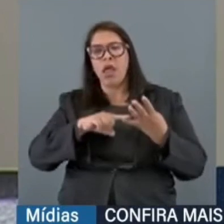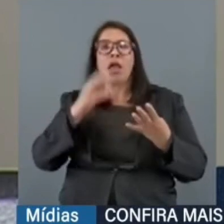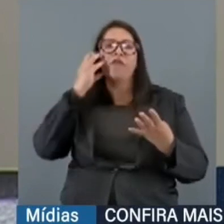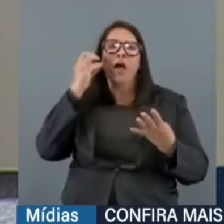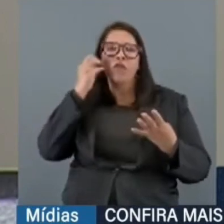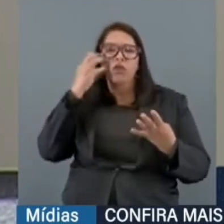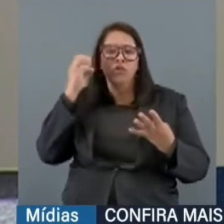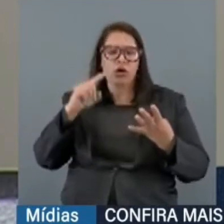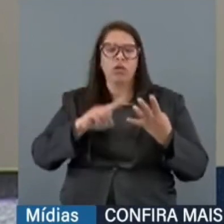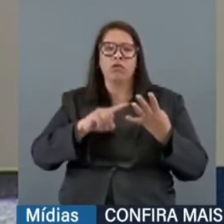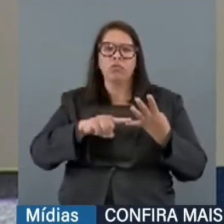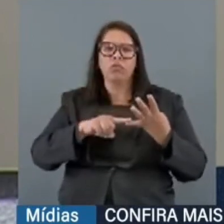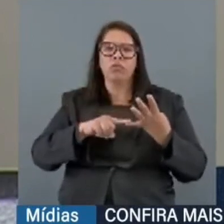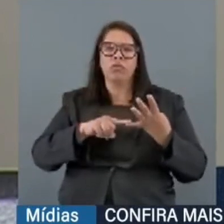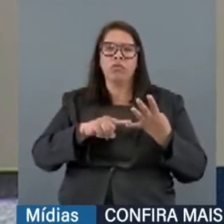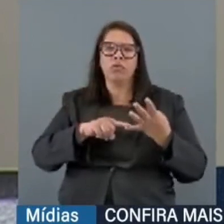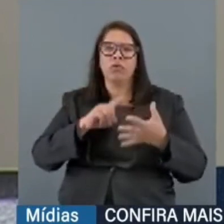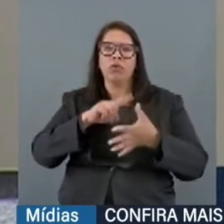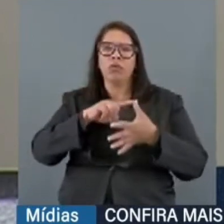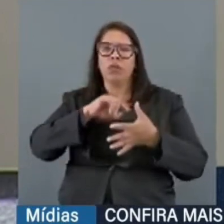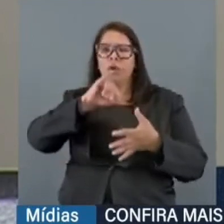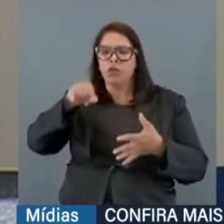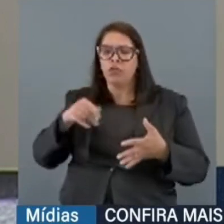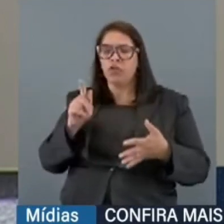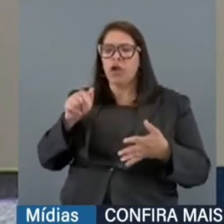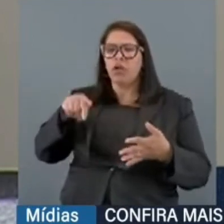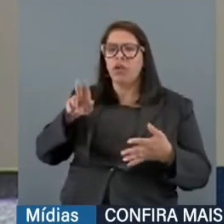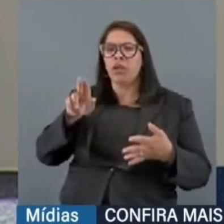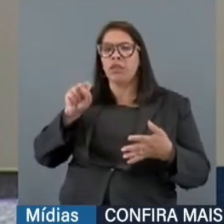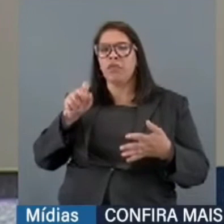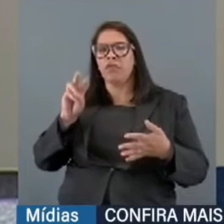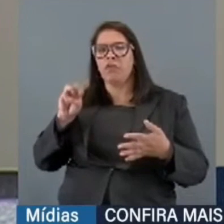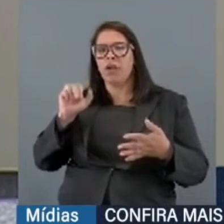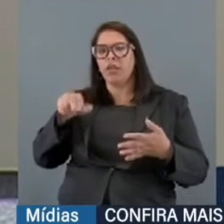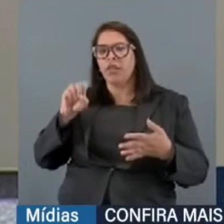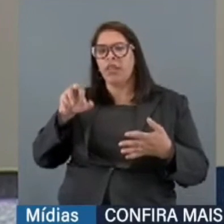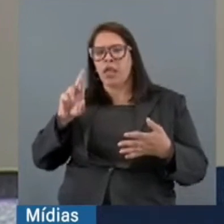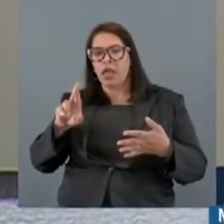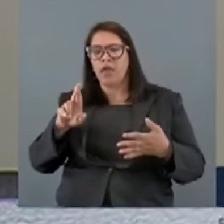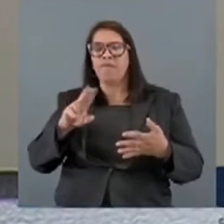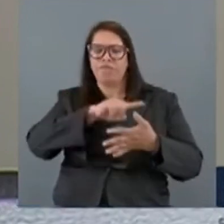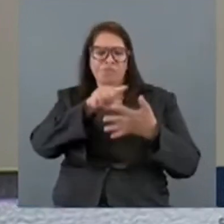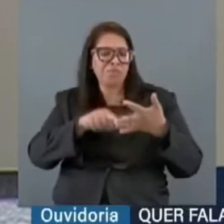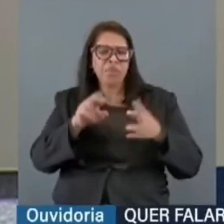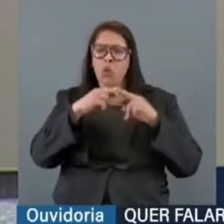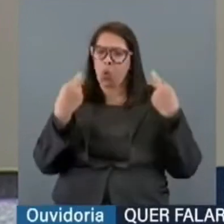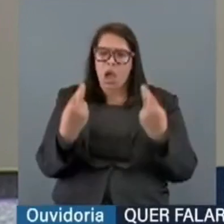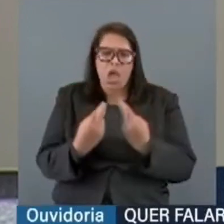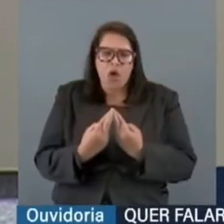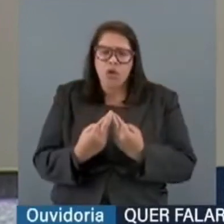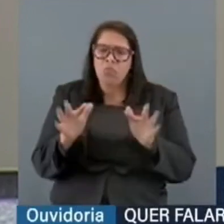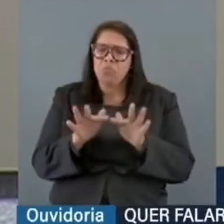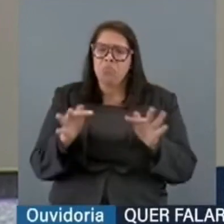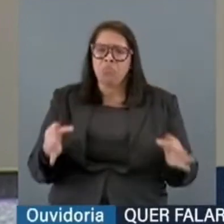e, por algum período, o senador Jacques Wagner e também o ministro